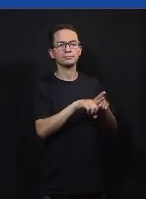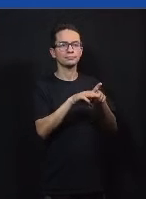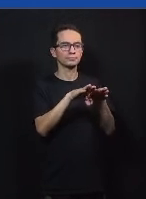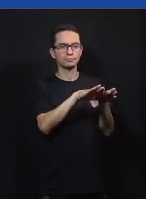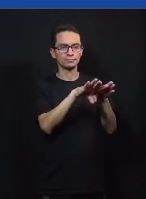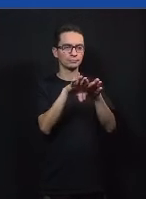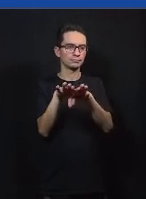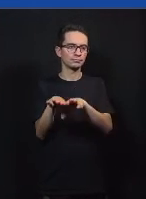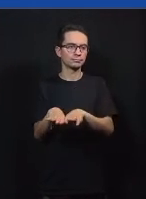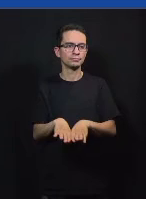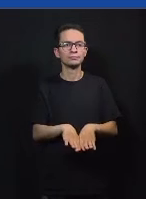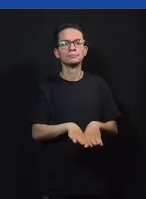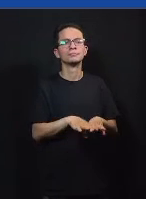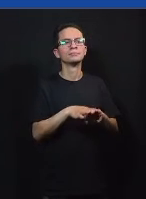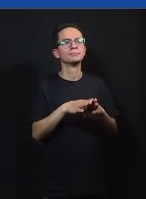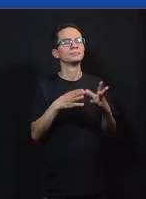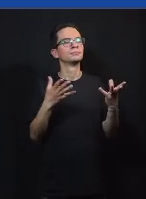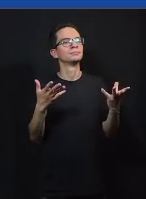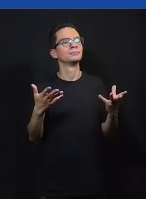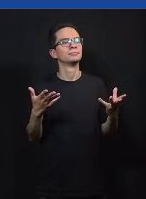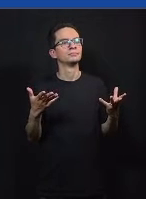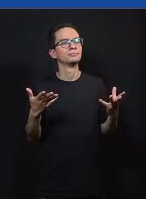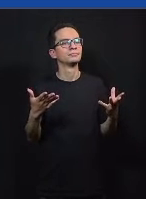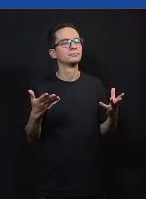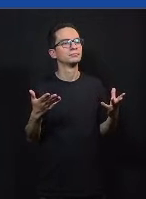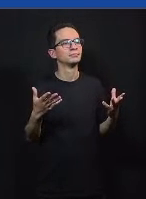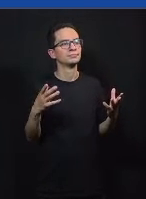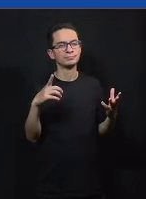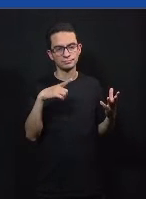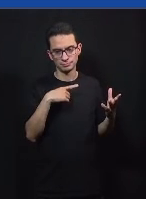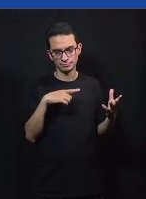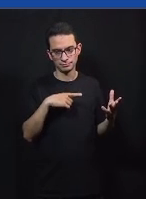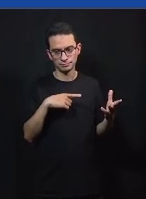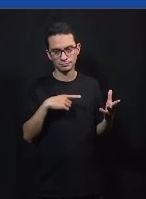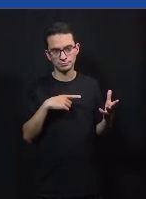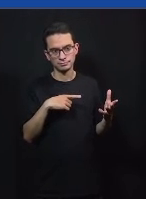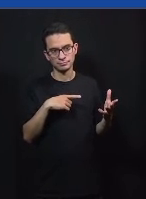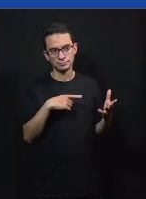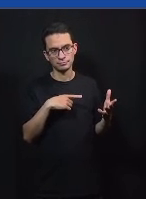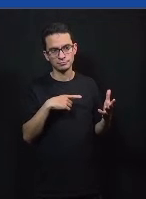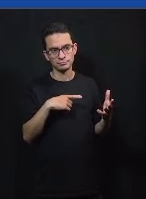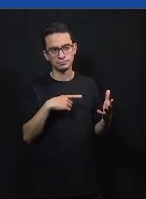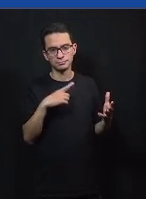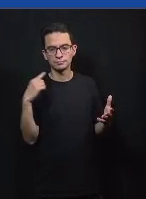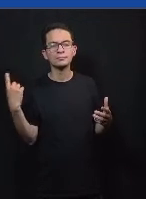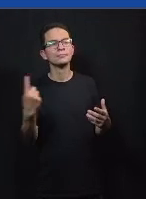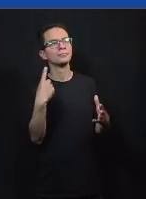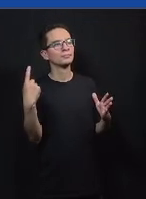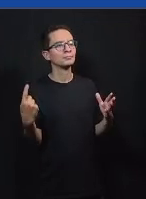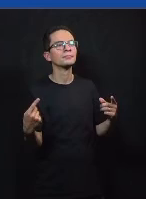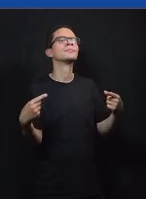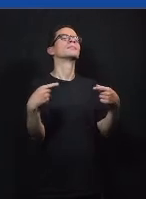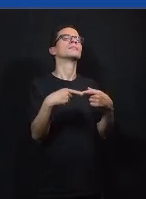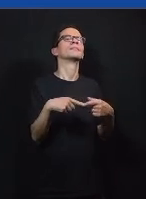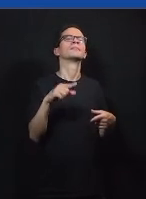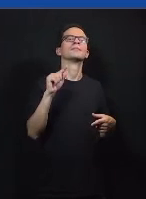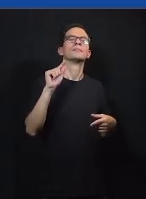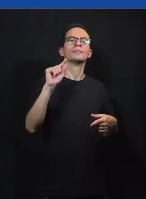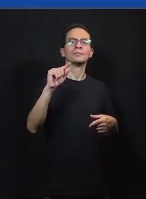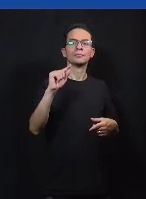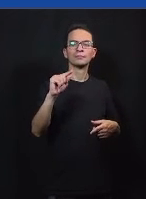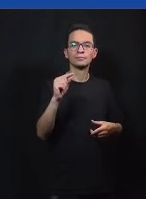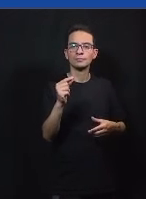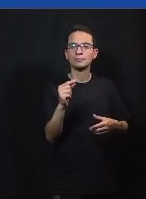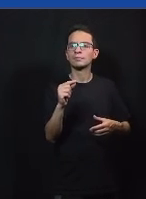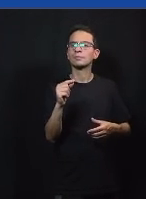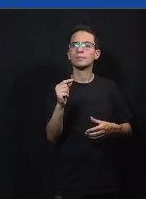com o corpo comum do médio então a gente tem que ter um ganho para a nossa missão para o nosso trabalho de formar cidadãos